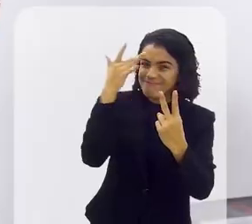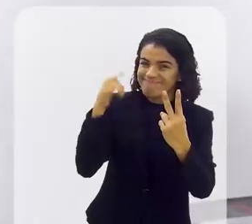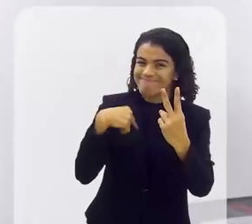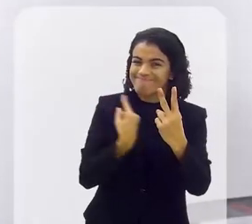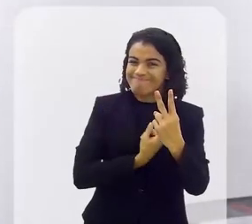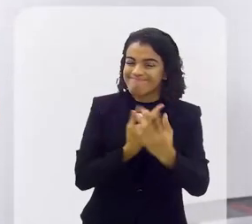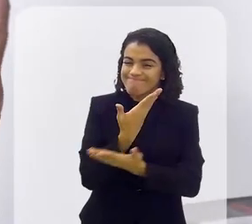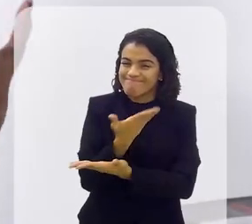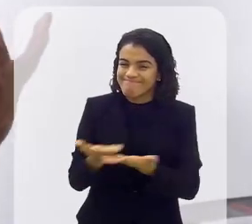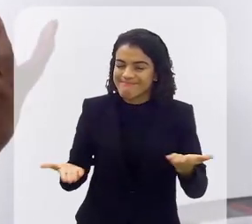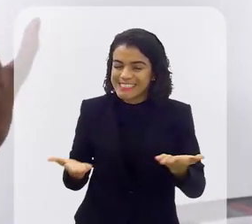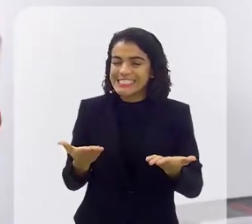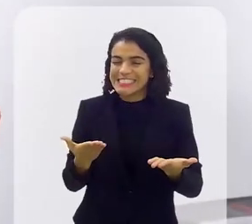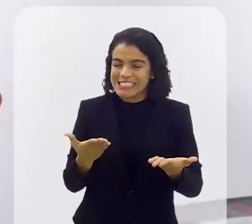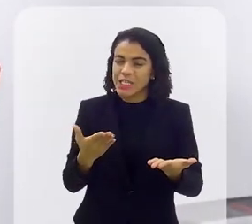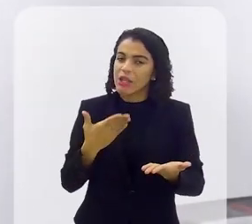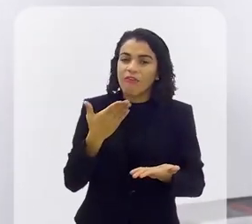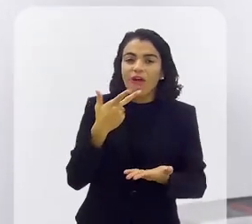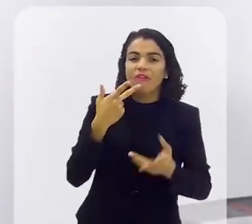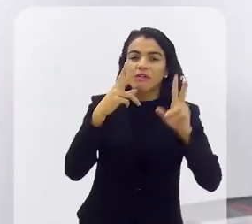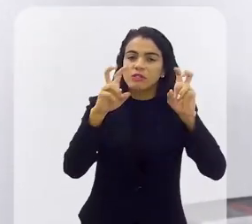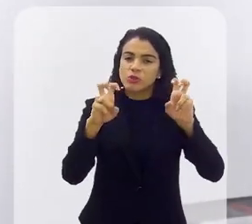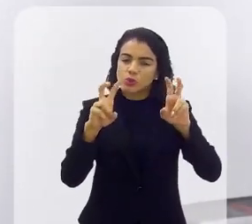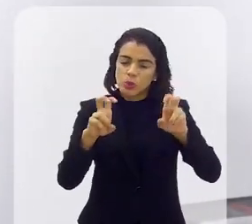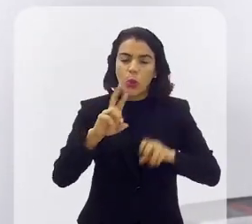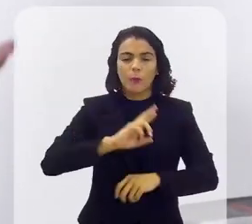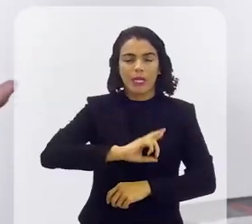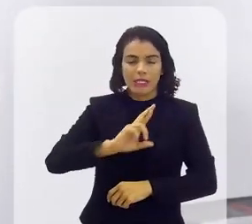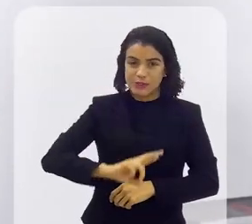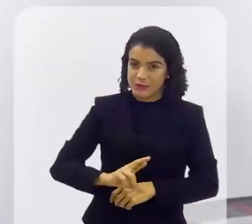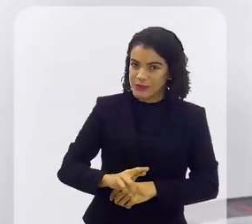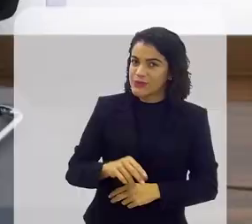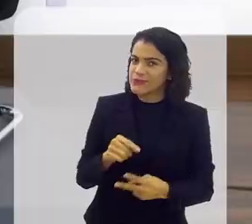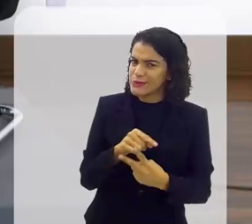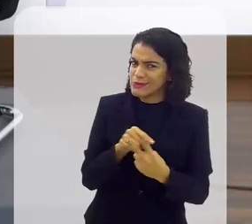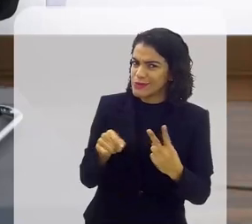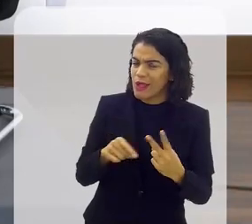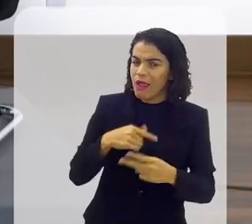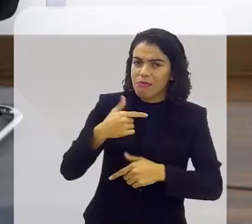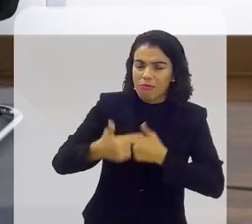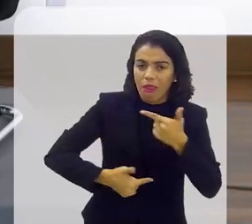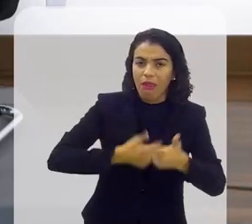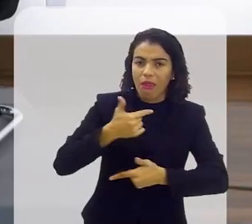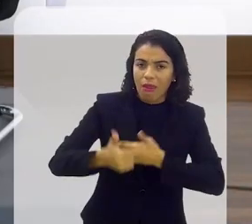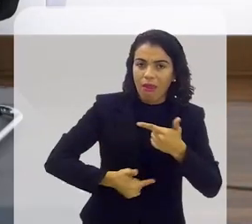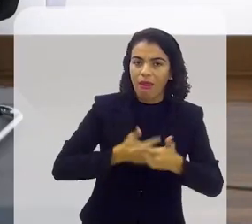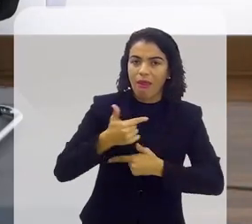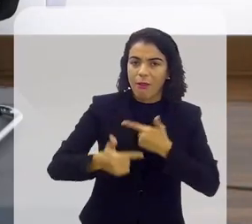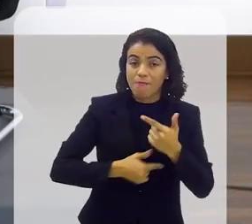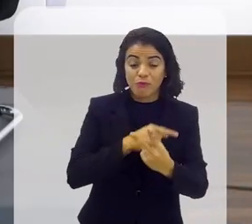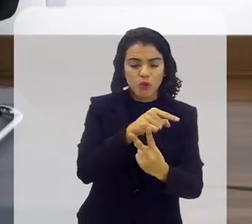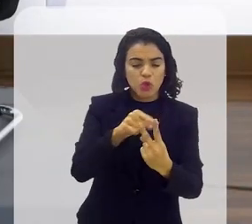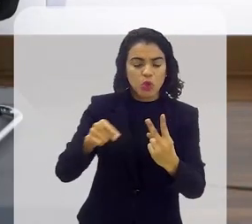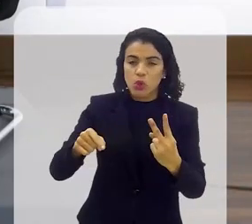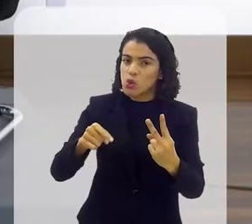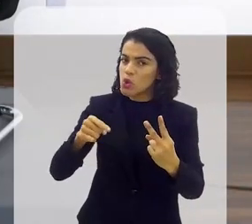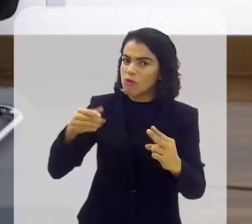perdeu e que que trataram da religião como Chica Xavier dois ícones o tempo todo